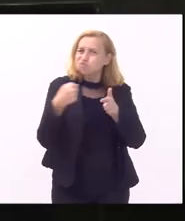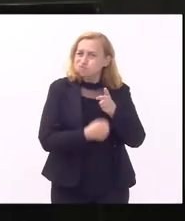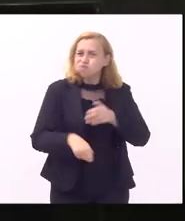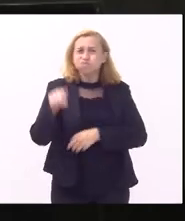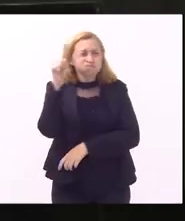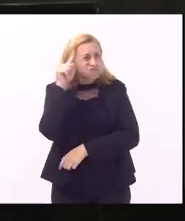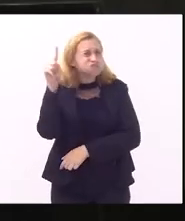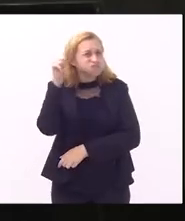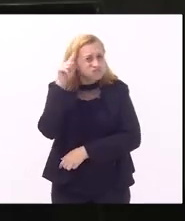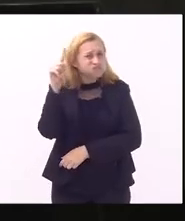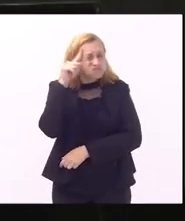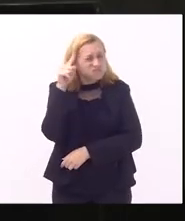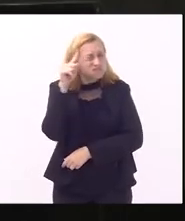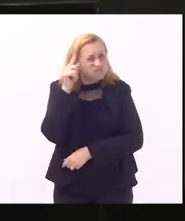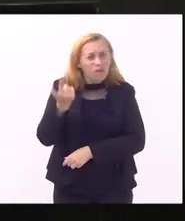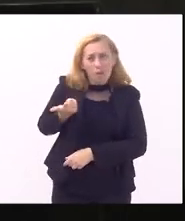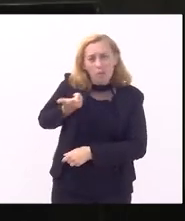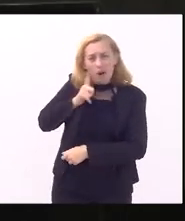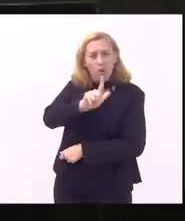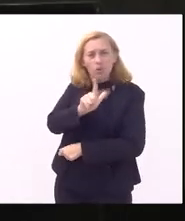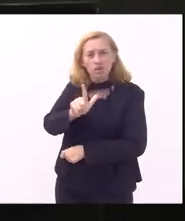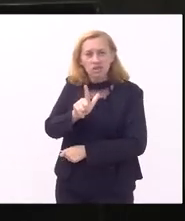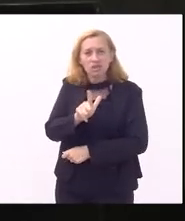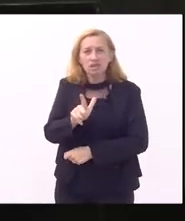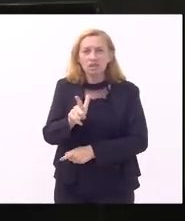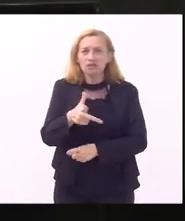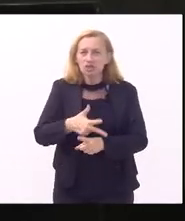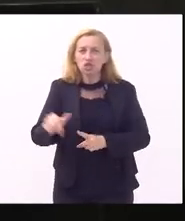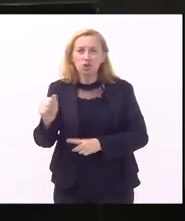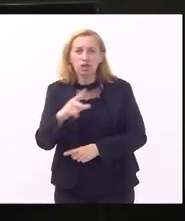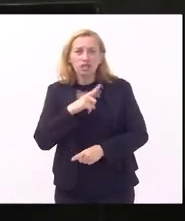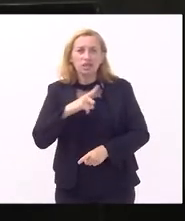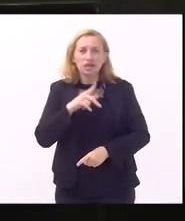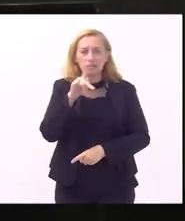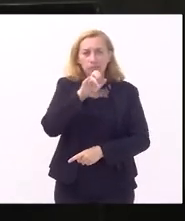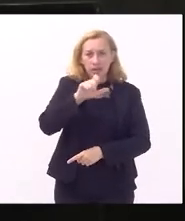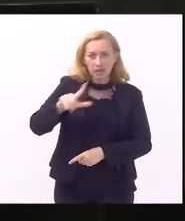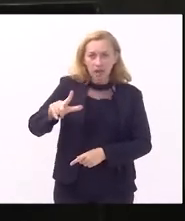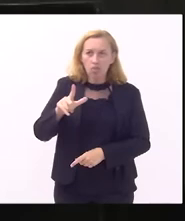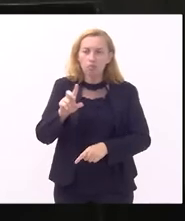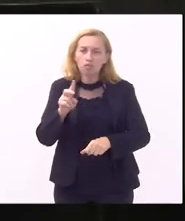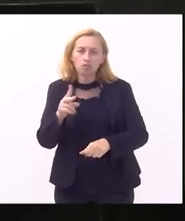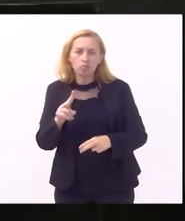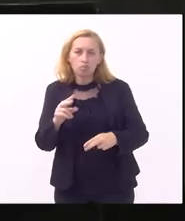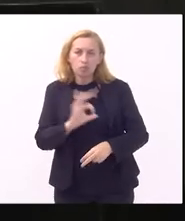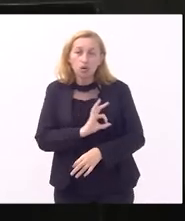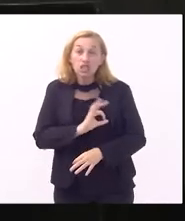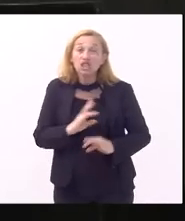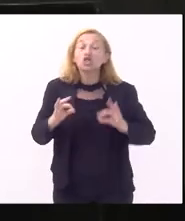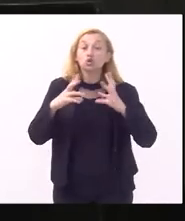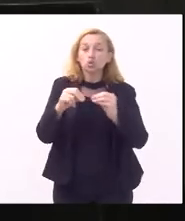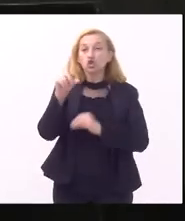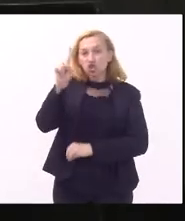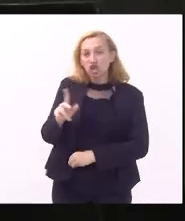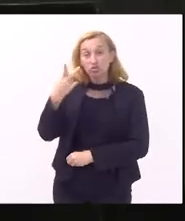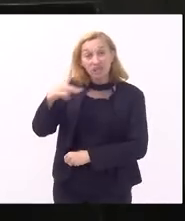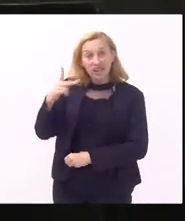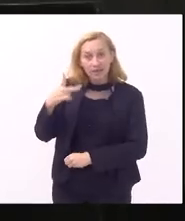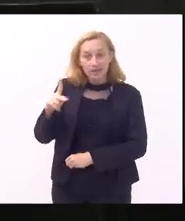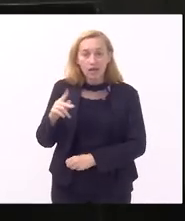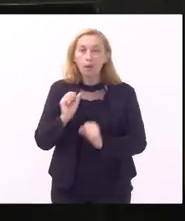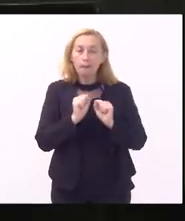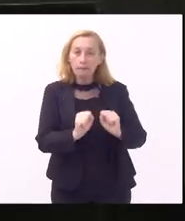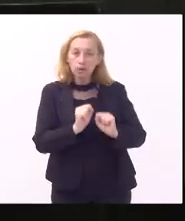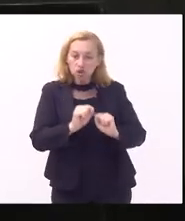noite para conseguir conquistar para a polícia penal tudo aquilo que é direito deles para